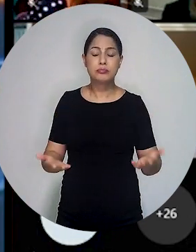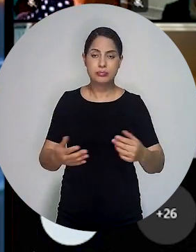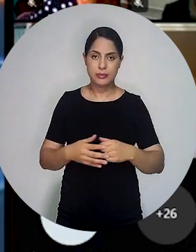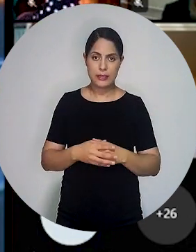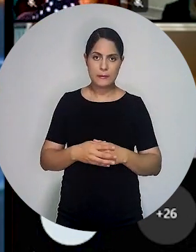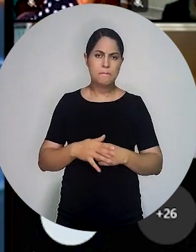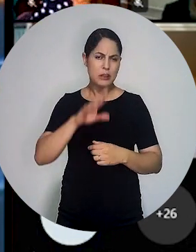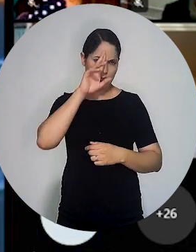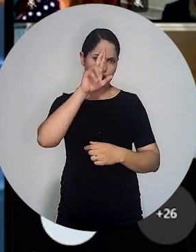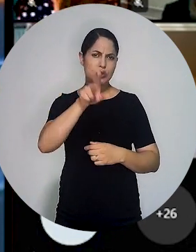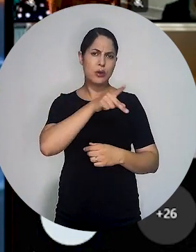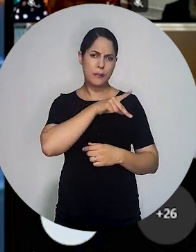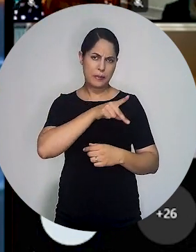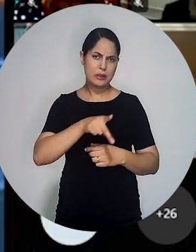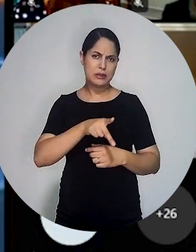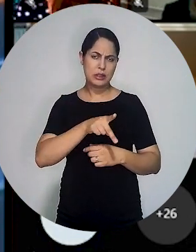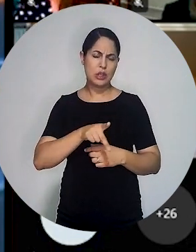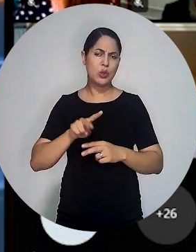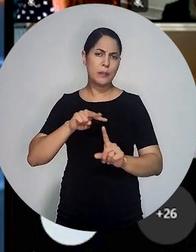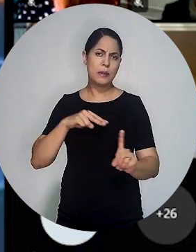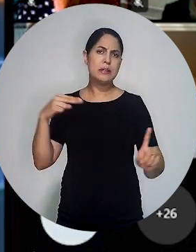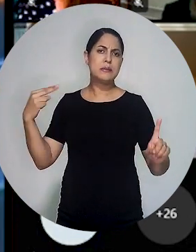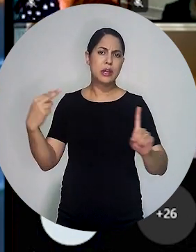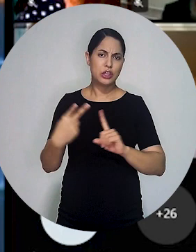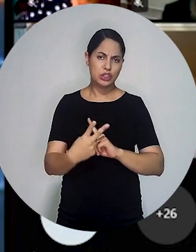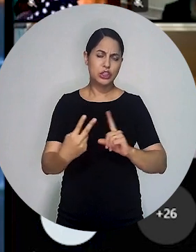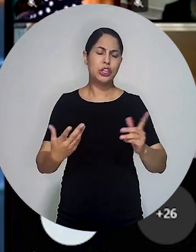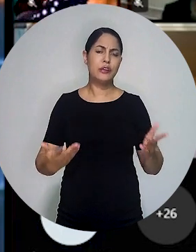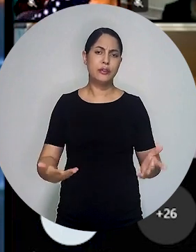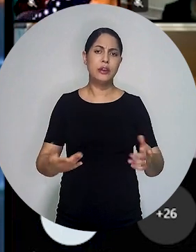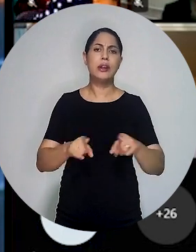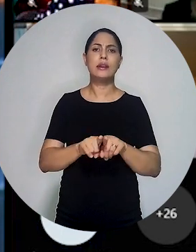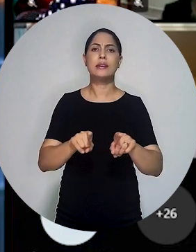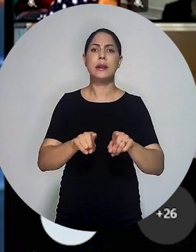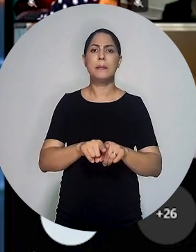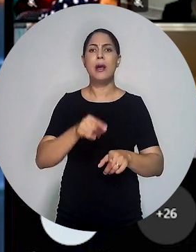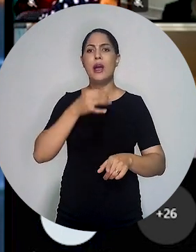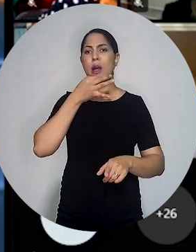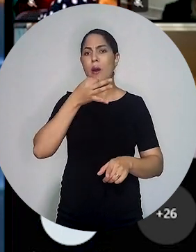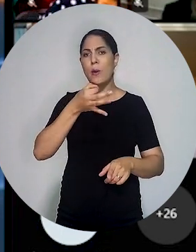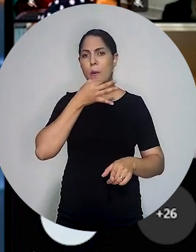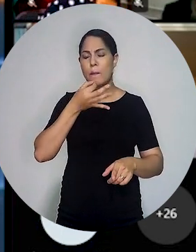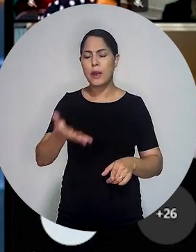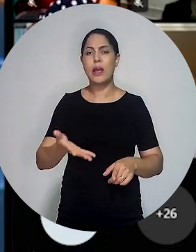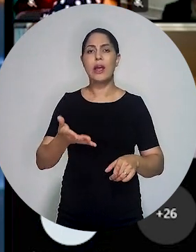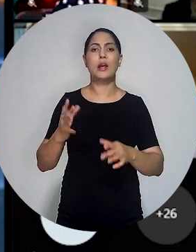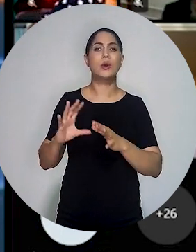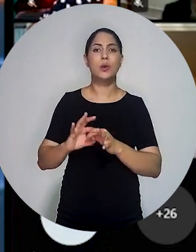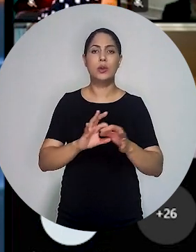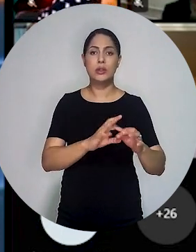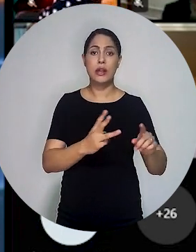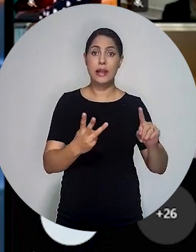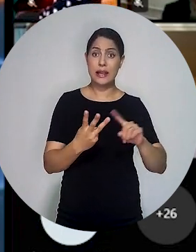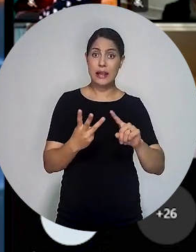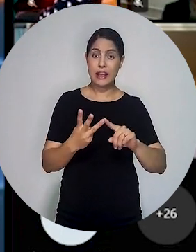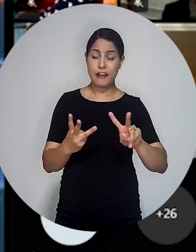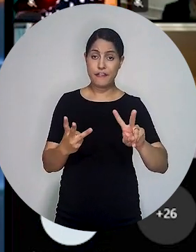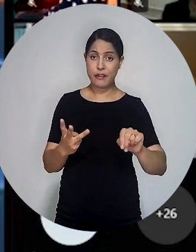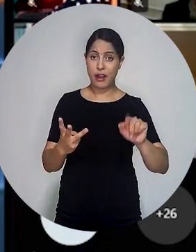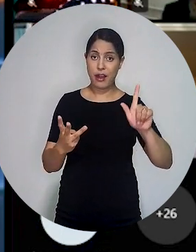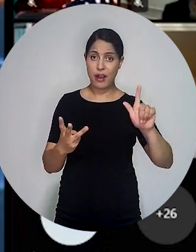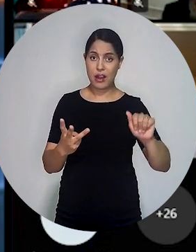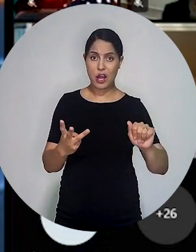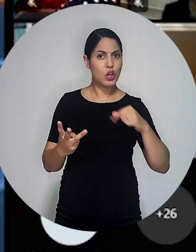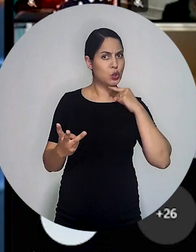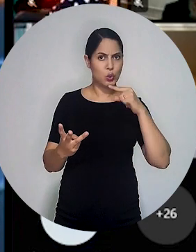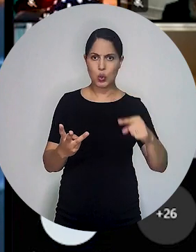Público. E data máxima vênia, Sr. Presidente, por qualquer perspectiva, por qualquer argumento, que se olhe,